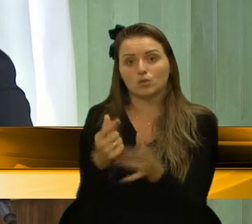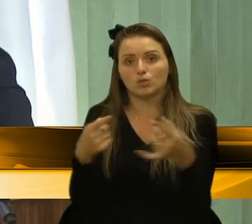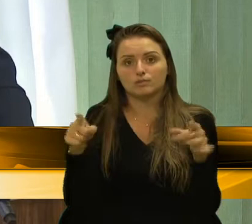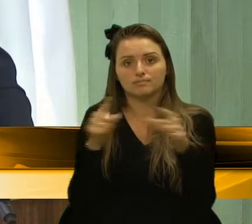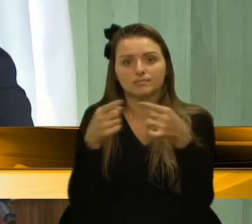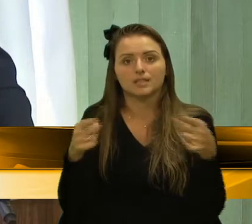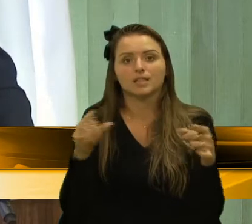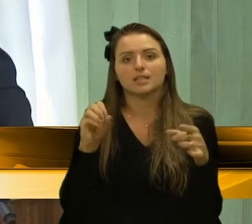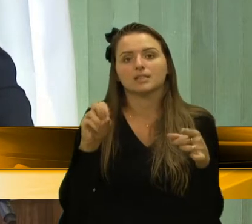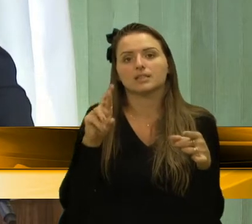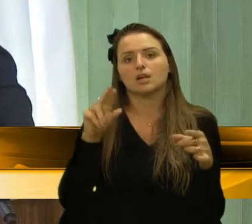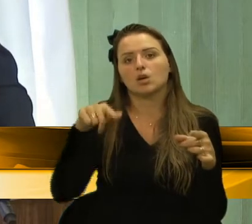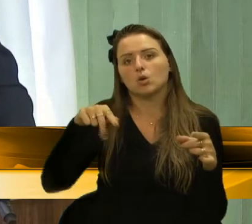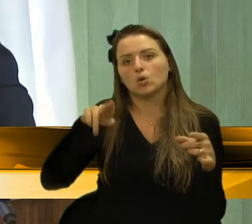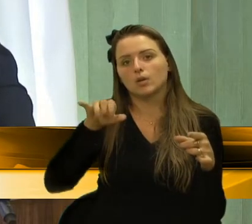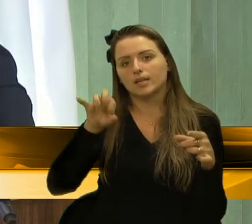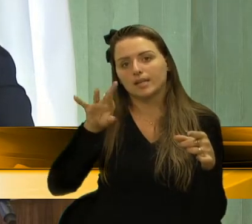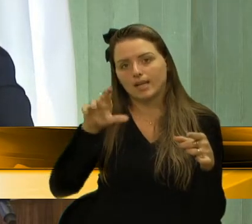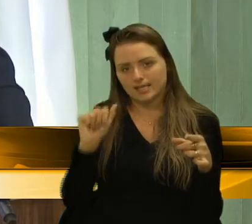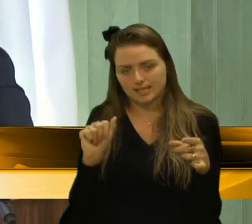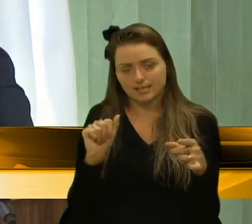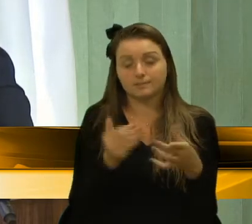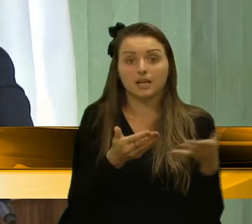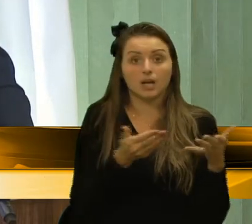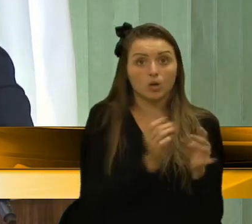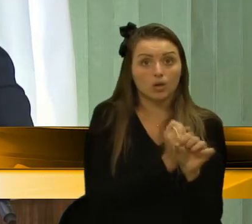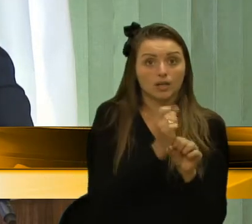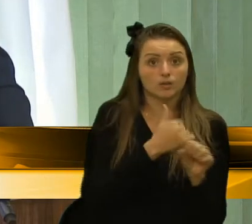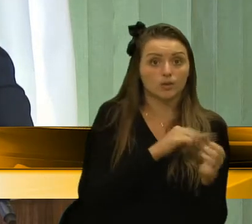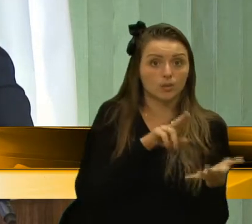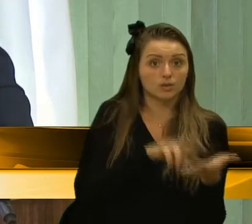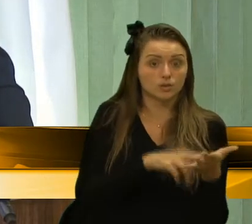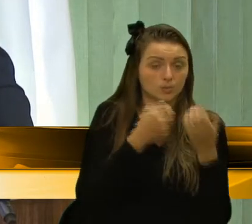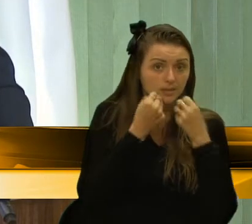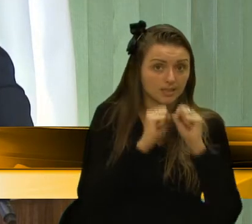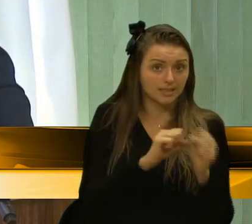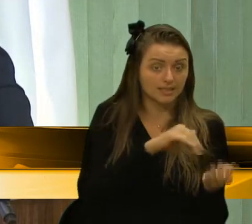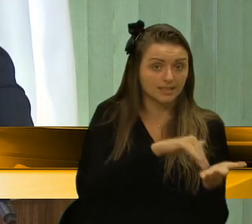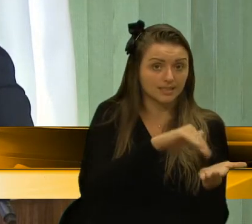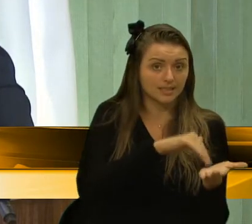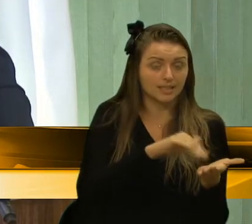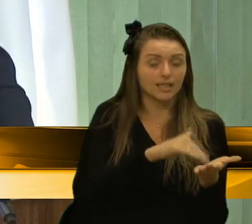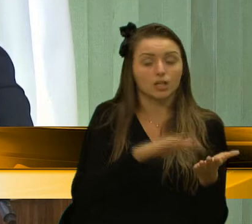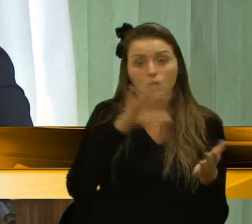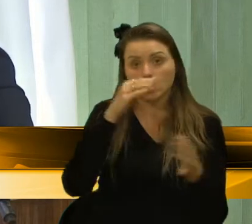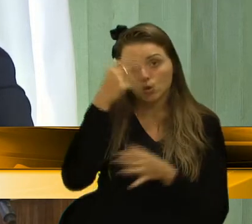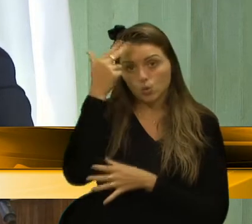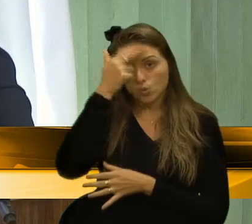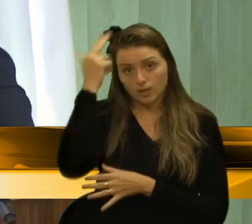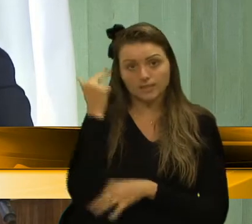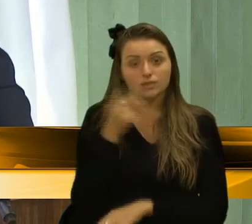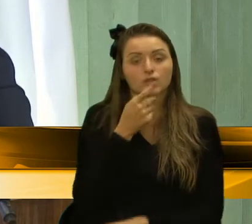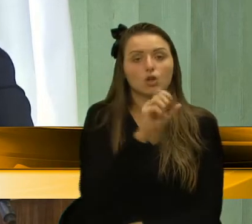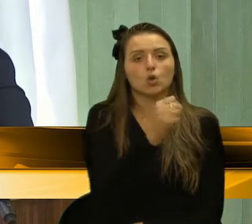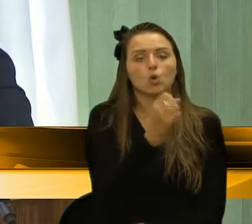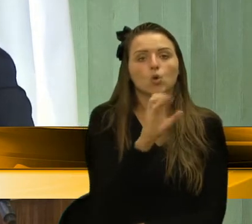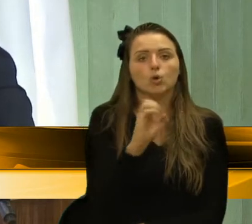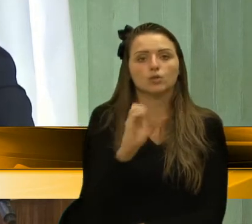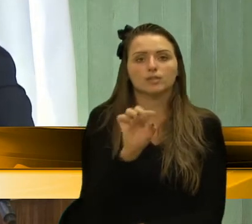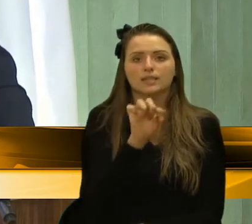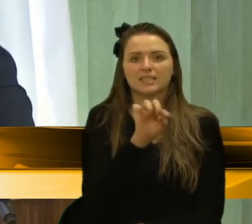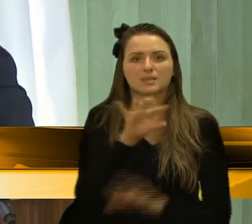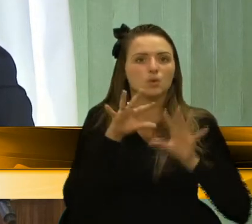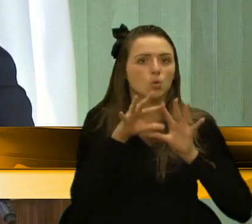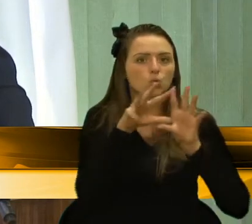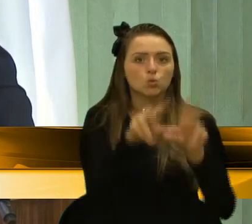a orquestra. Este ano, quando eu assumi como secretário, prefeito Cassina colocou assim, R$ 800 mil para tudo.